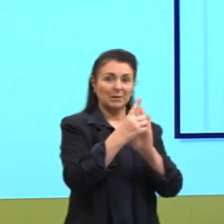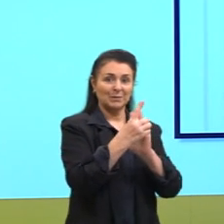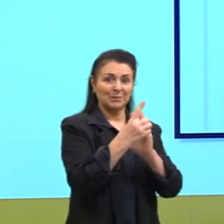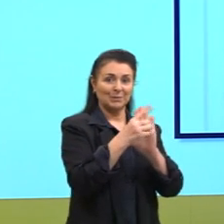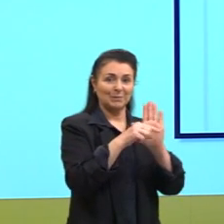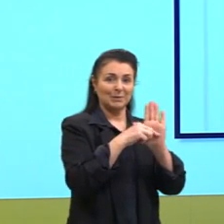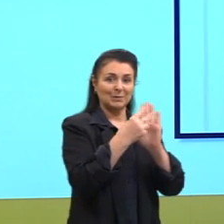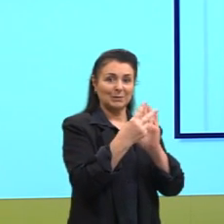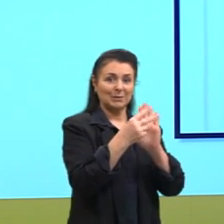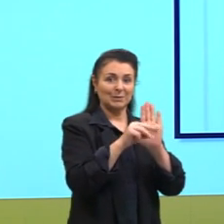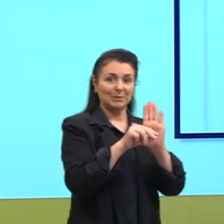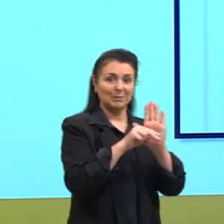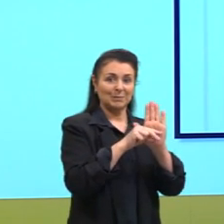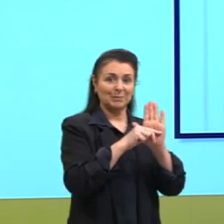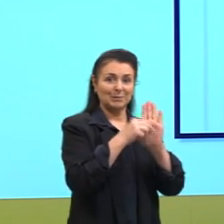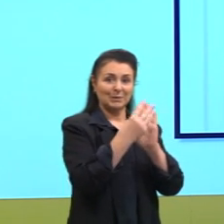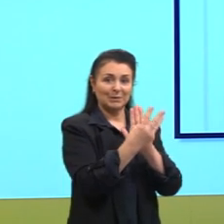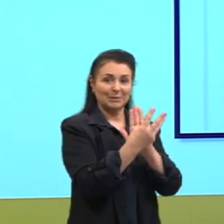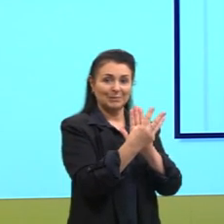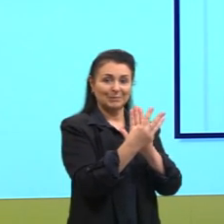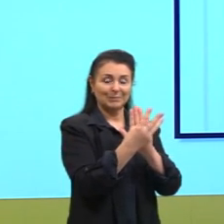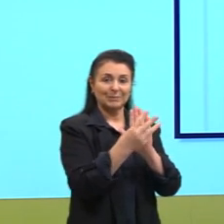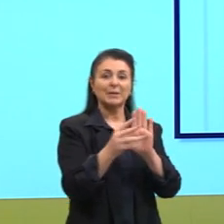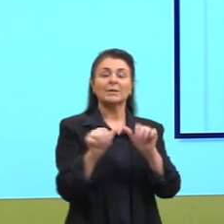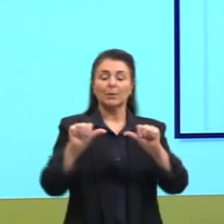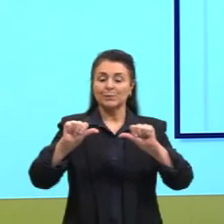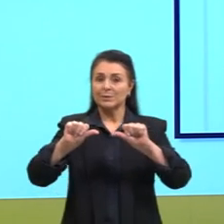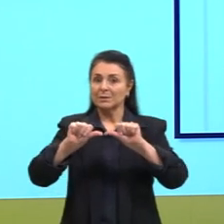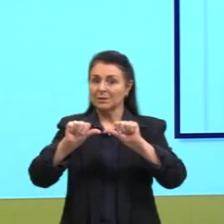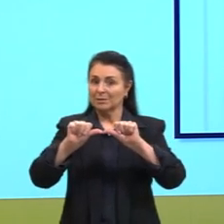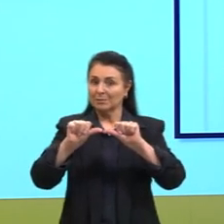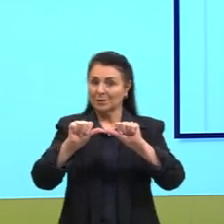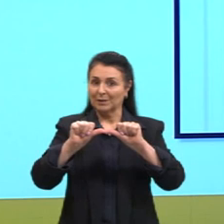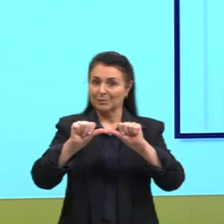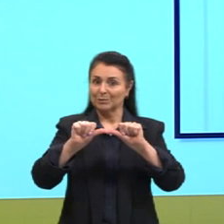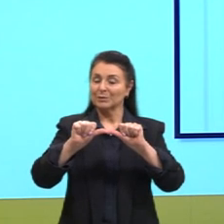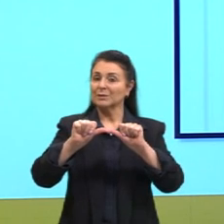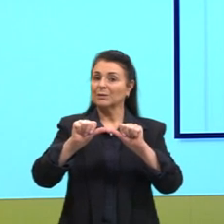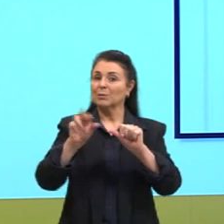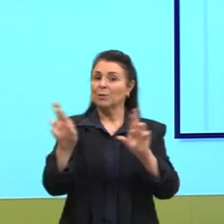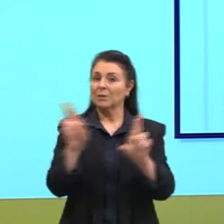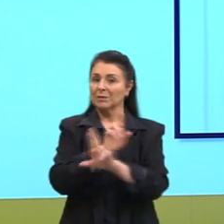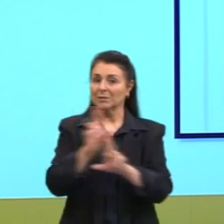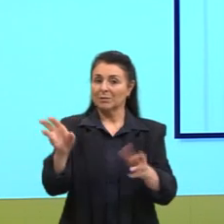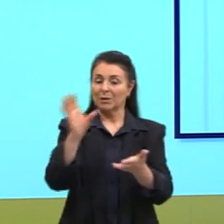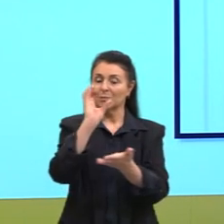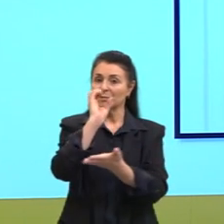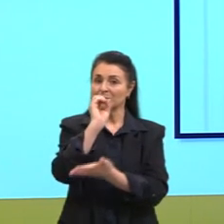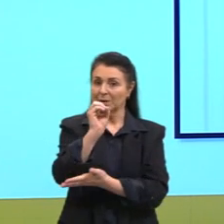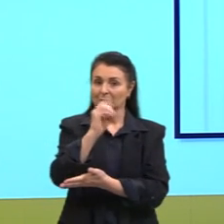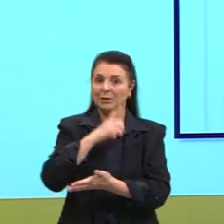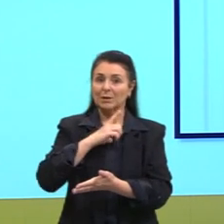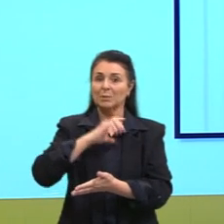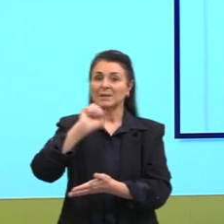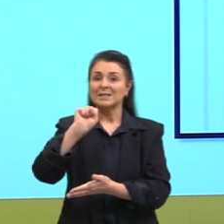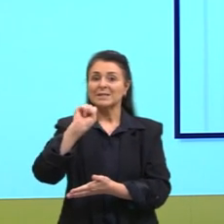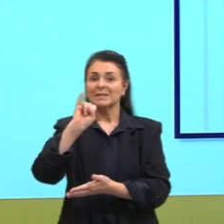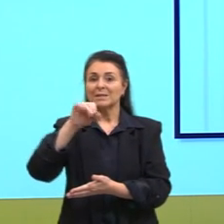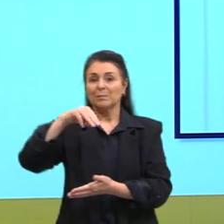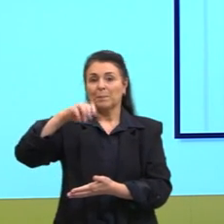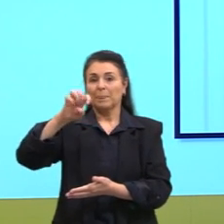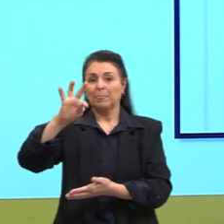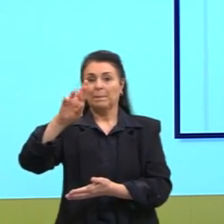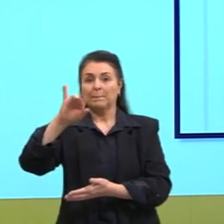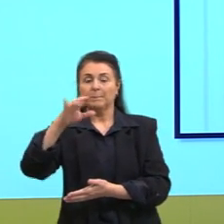menos três, nessa organização, simétricos, então, a zero. Existe uma simetria em relação a zero, nós